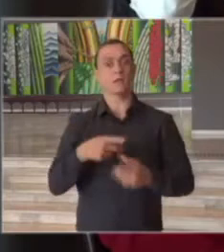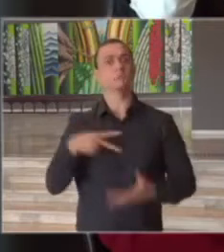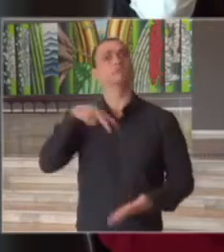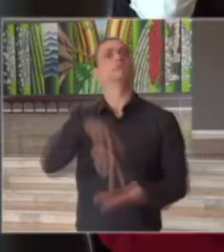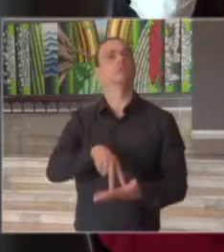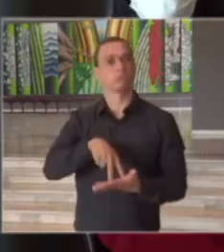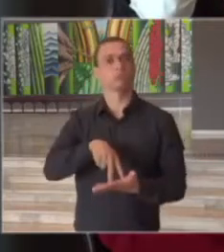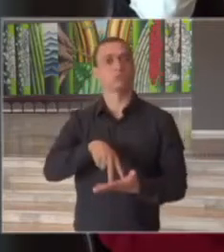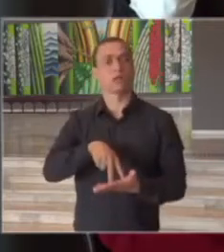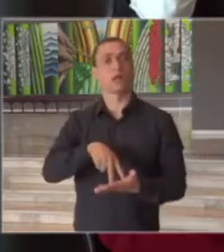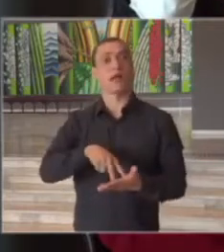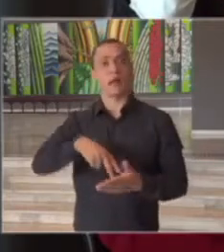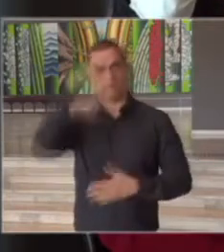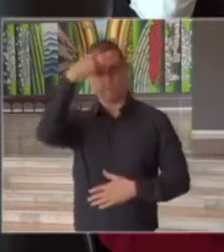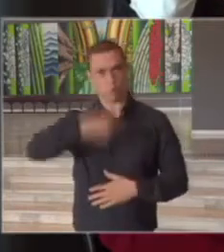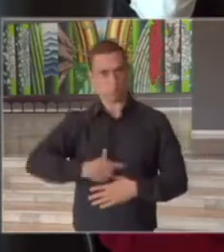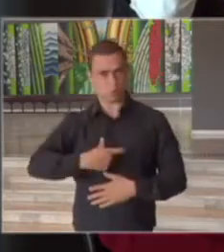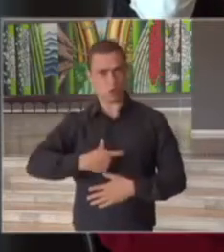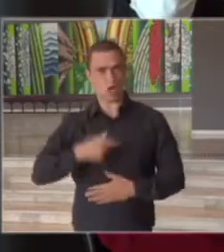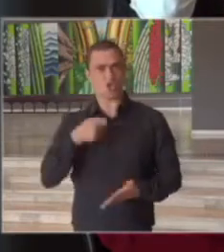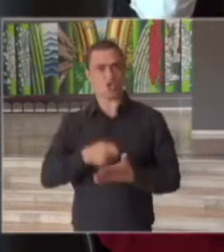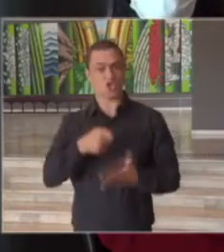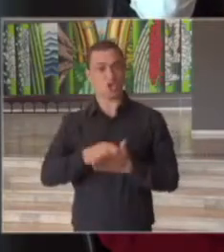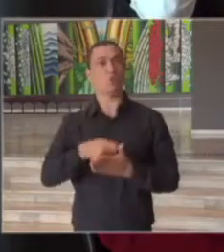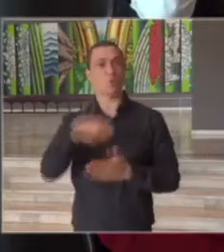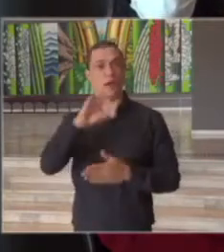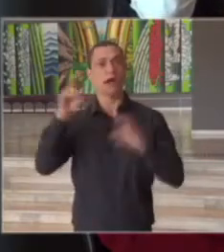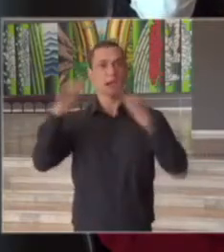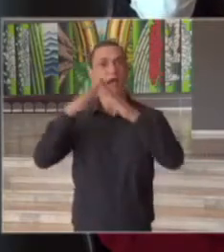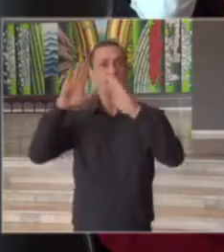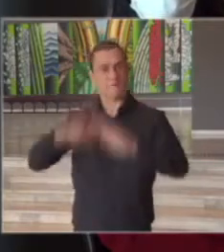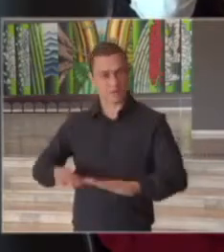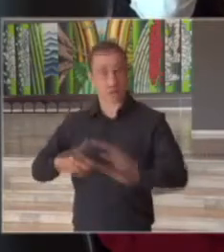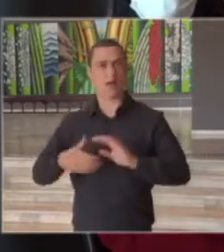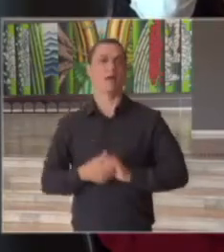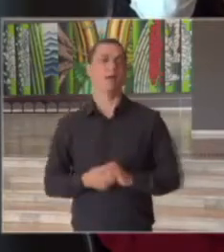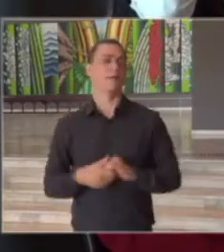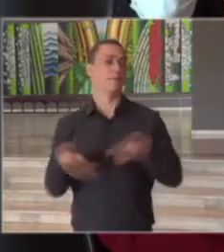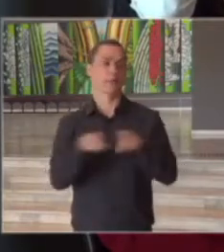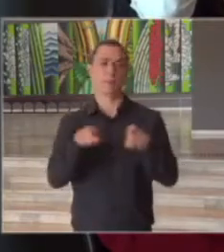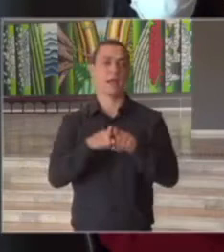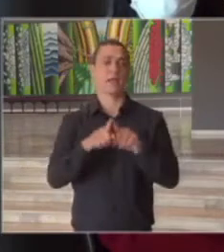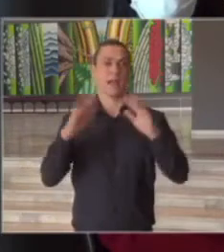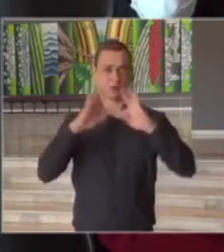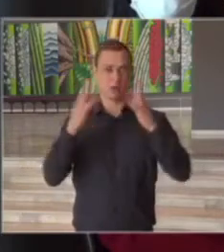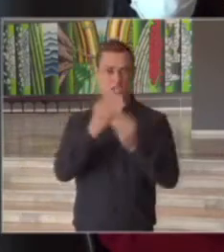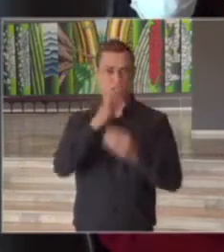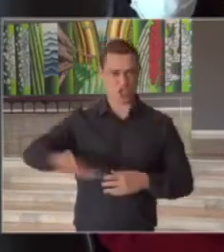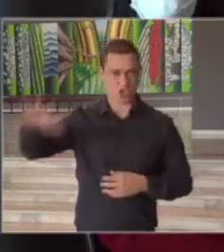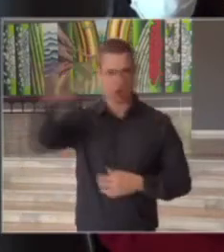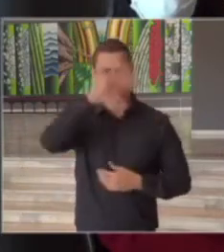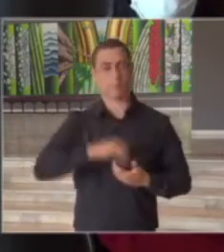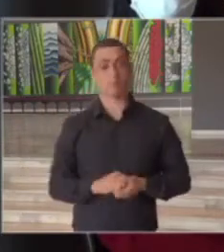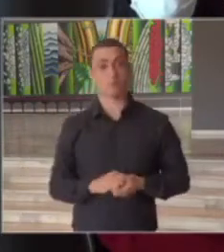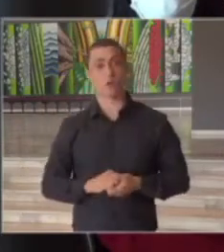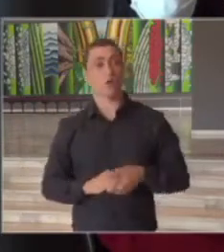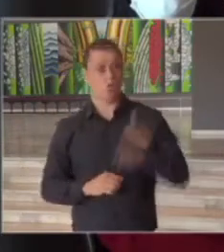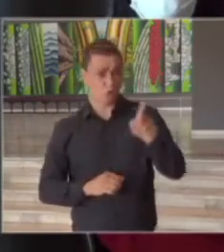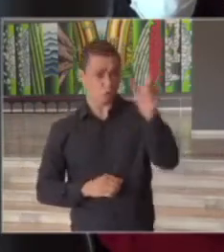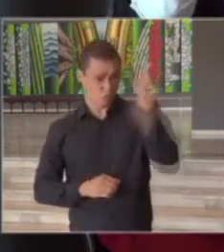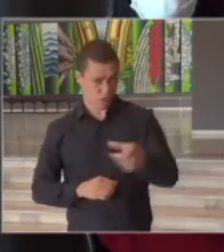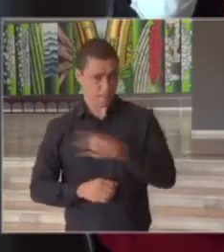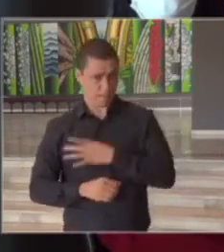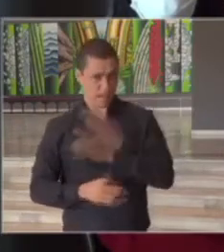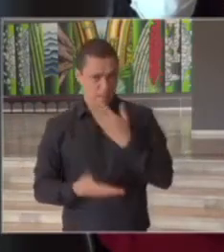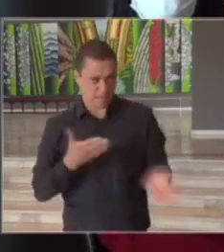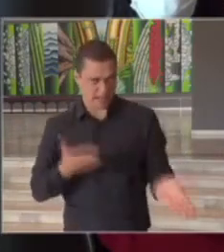a postura mais rígida em relação ao isolamento social e a quarentena em geral o senhor teme